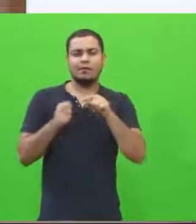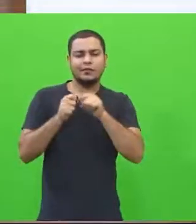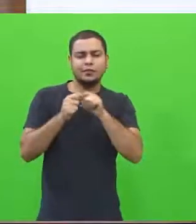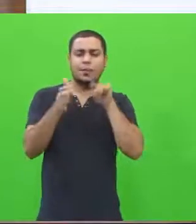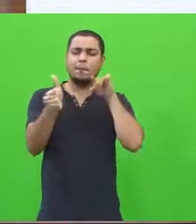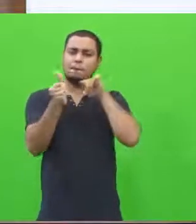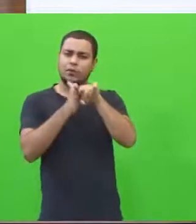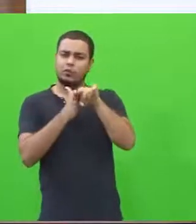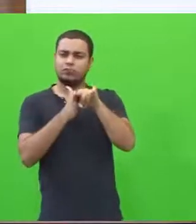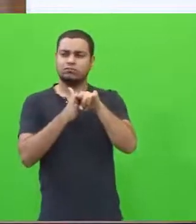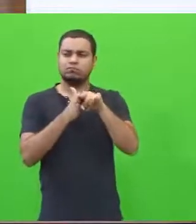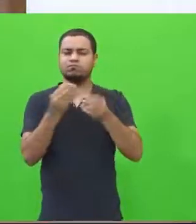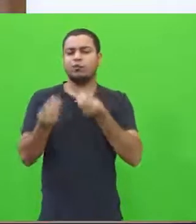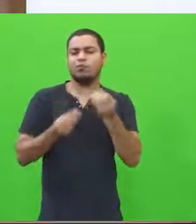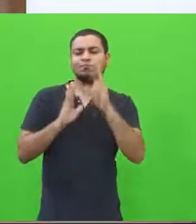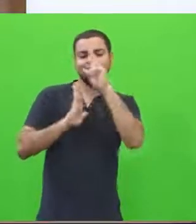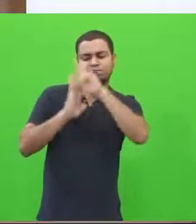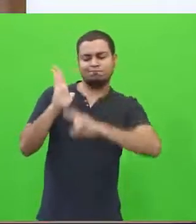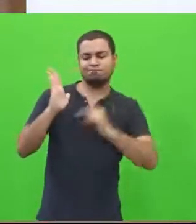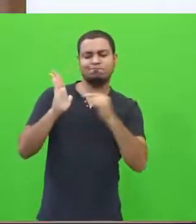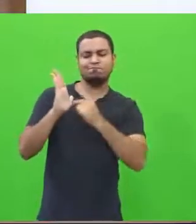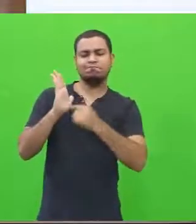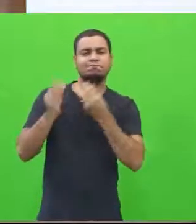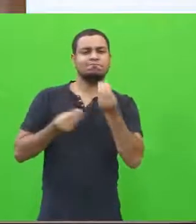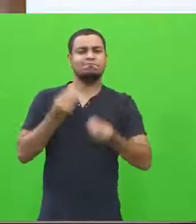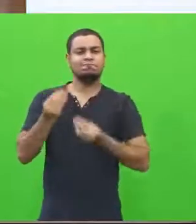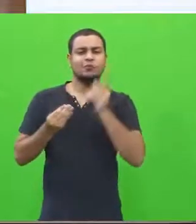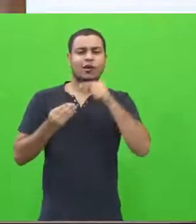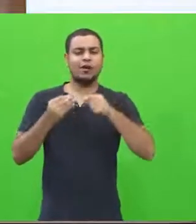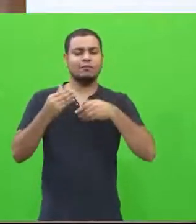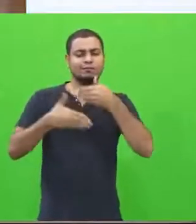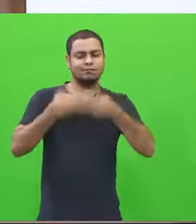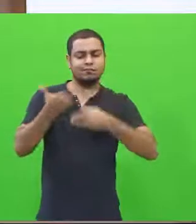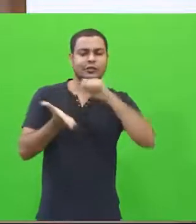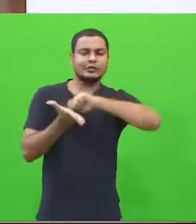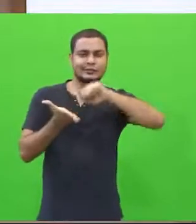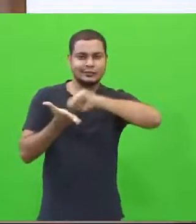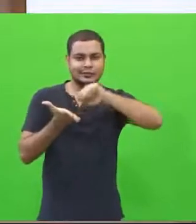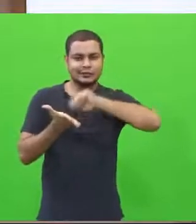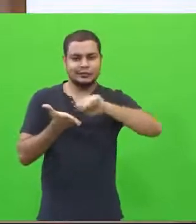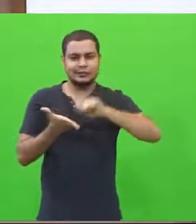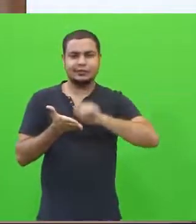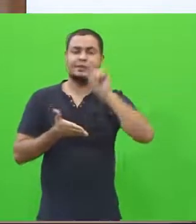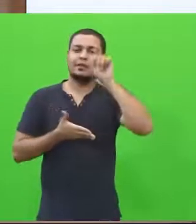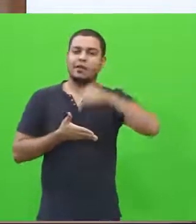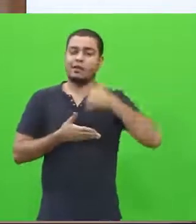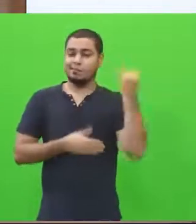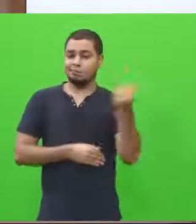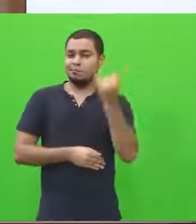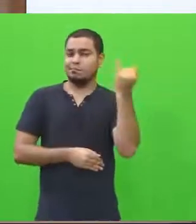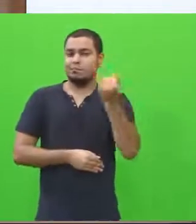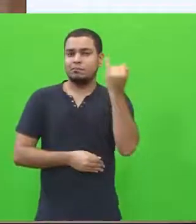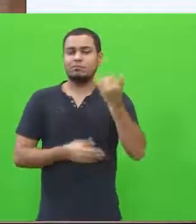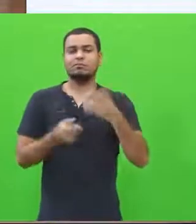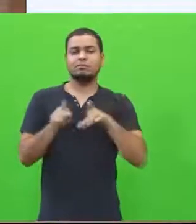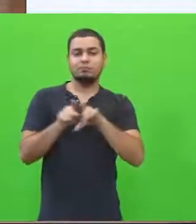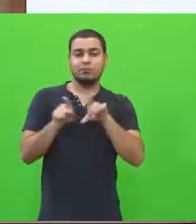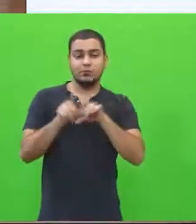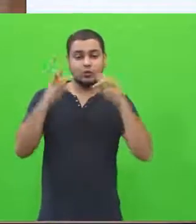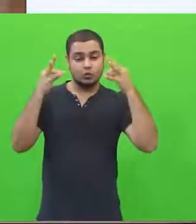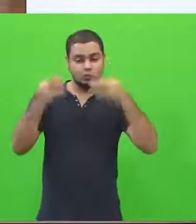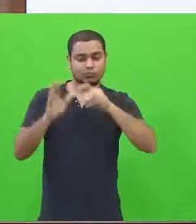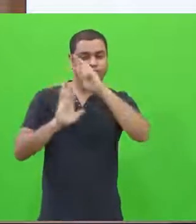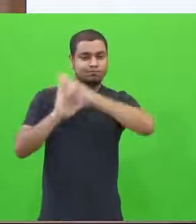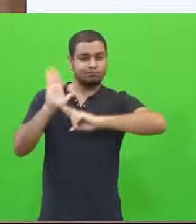questionamento com relação à redação. O processo de escrita, é extremamente necessário para a